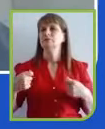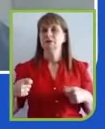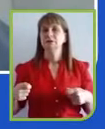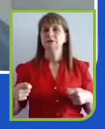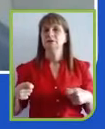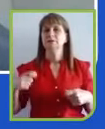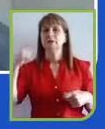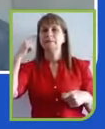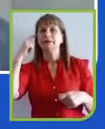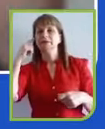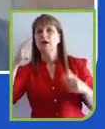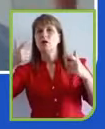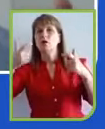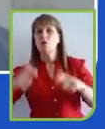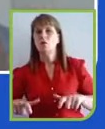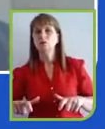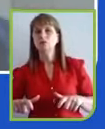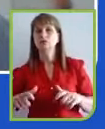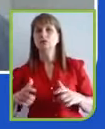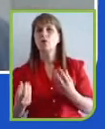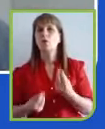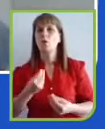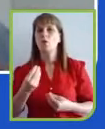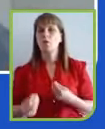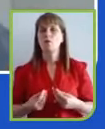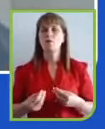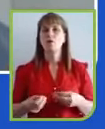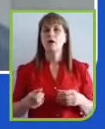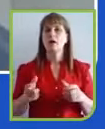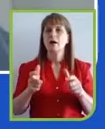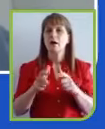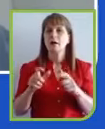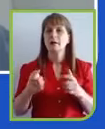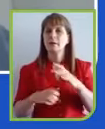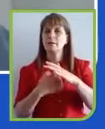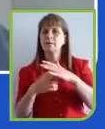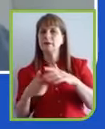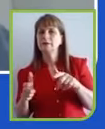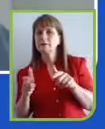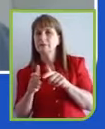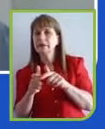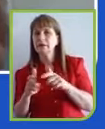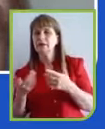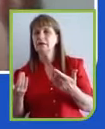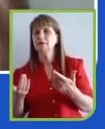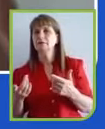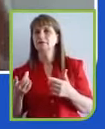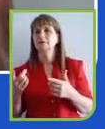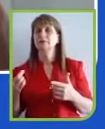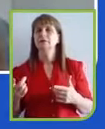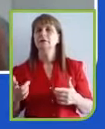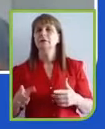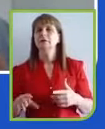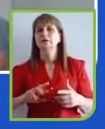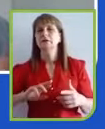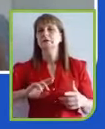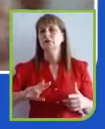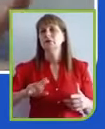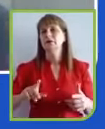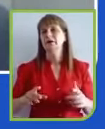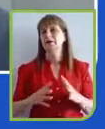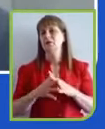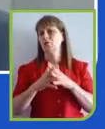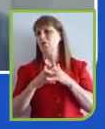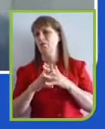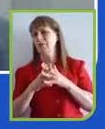empresa pode contribuir para um grande problema socioambiental. Não é tão complexo assim. Então, se alguém produz pão,